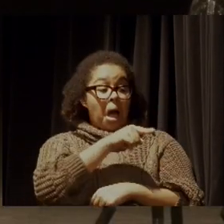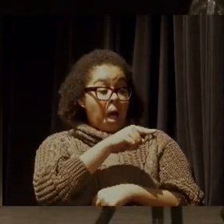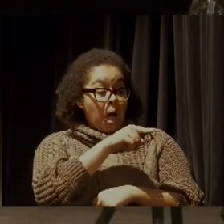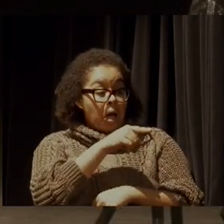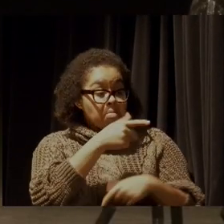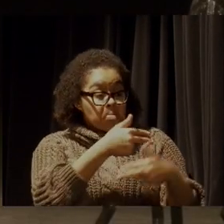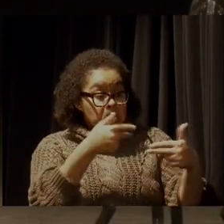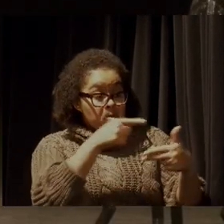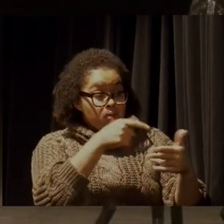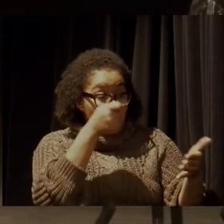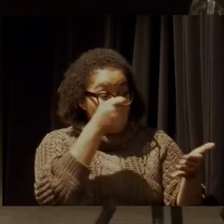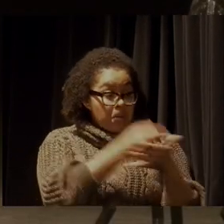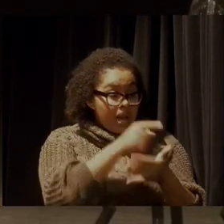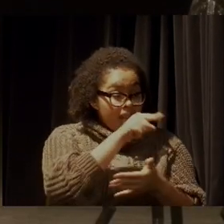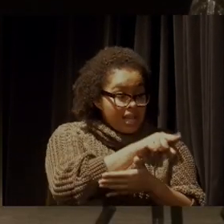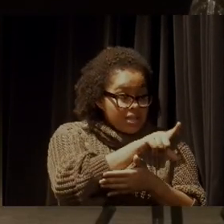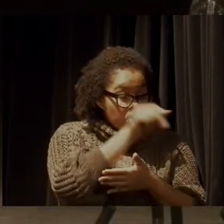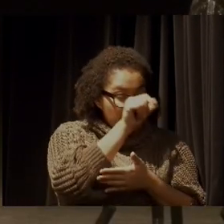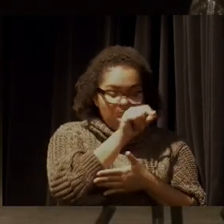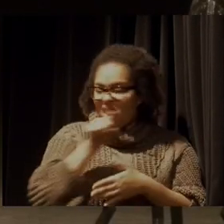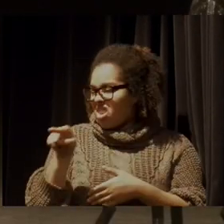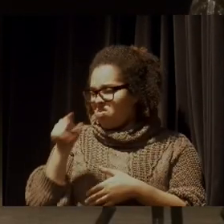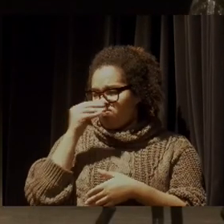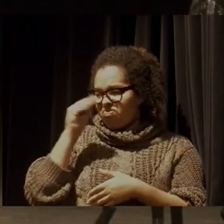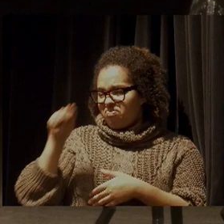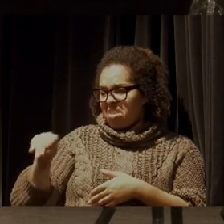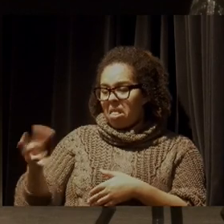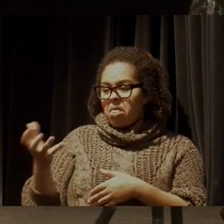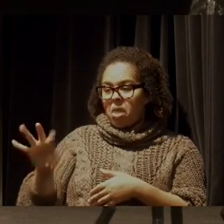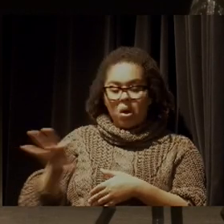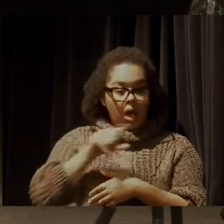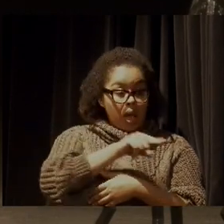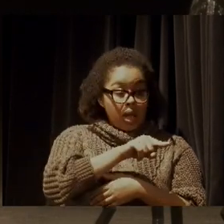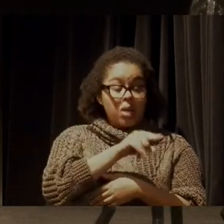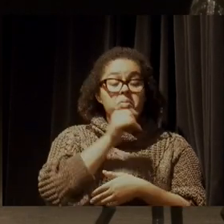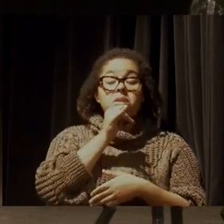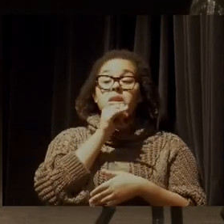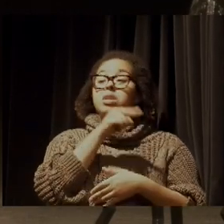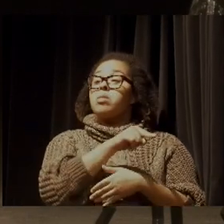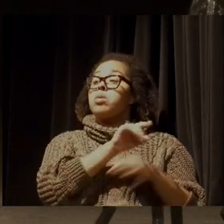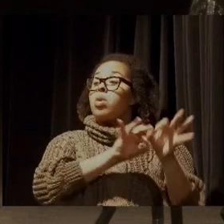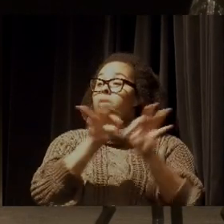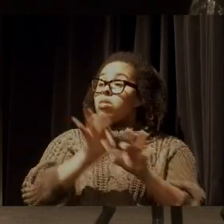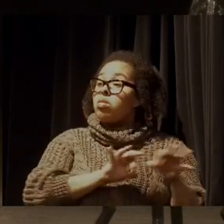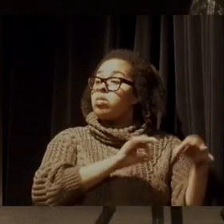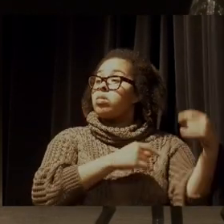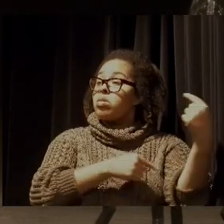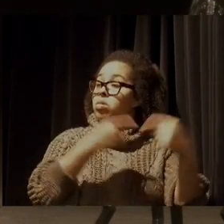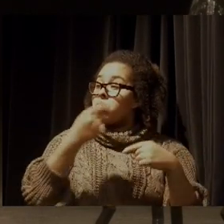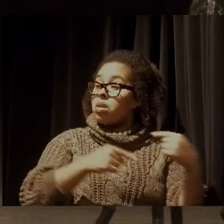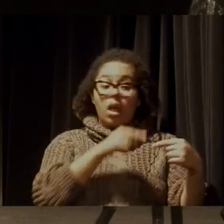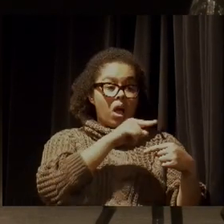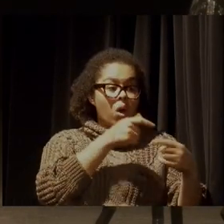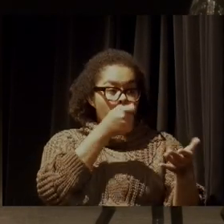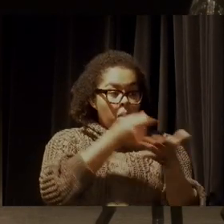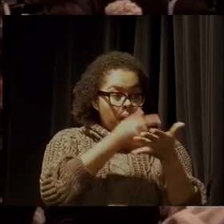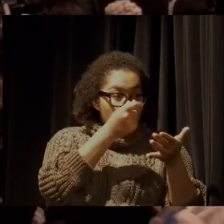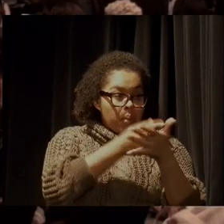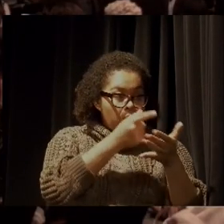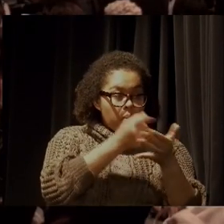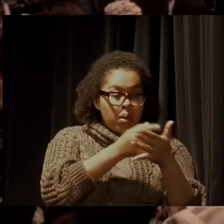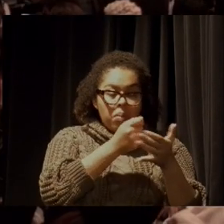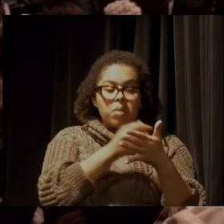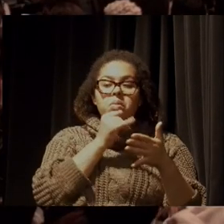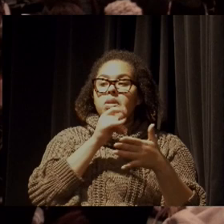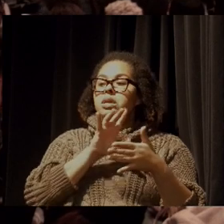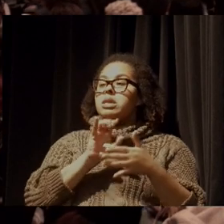A e não vou consumir produto B, eu estou conferindo uma dimensão política ao ato do consumo. Essa mesa, se é de